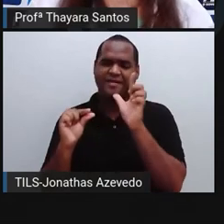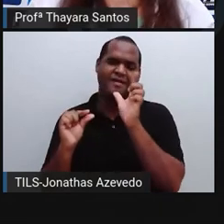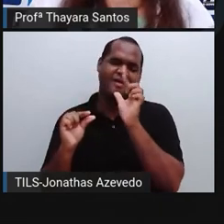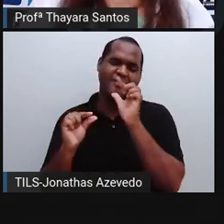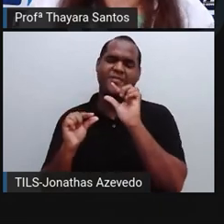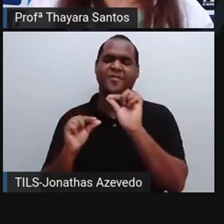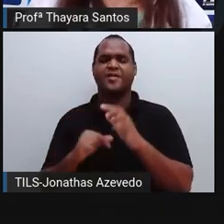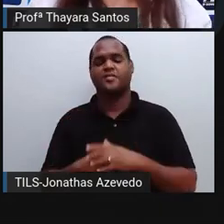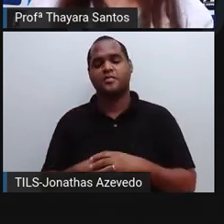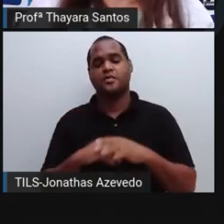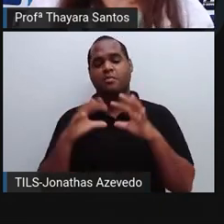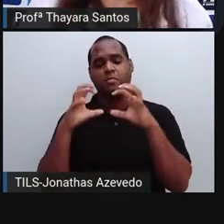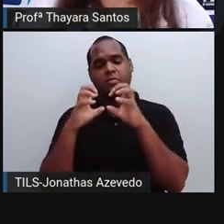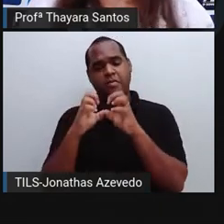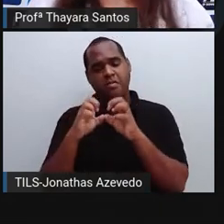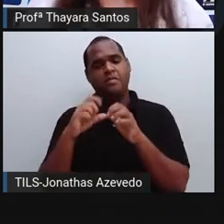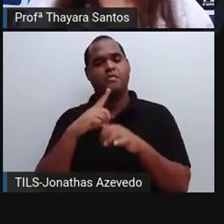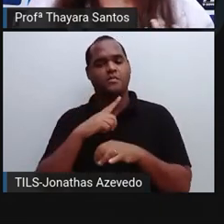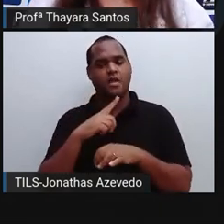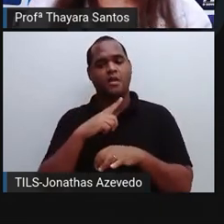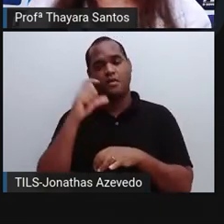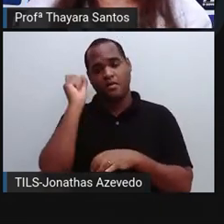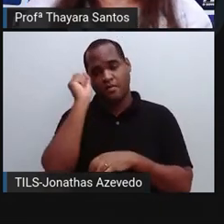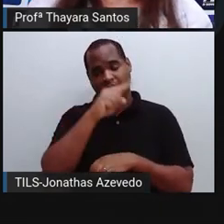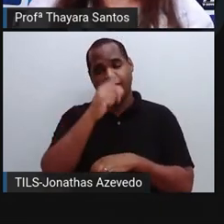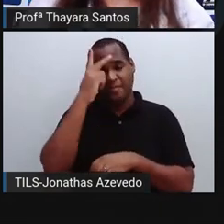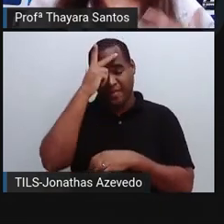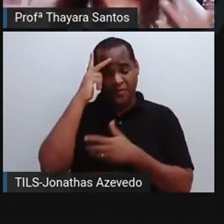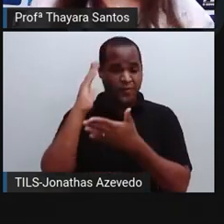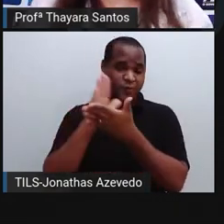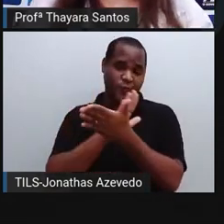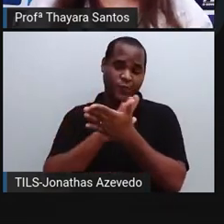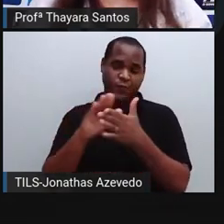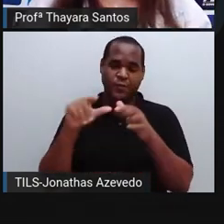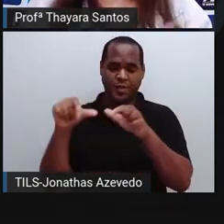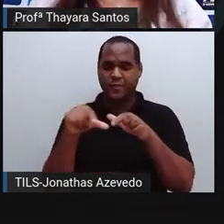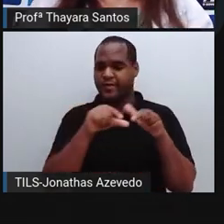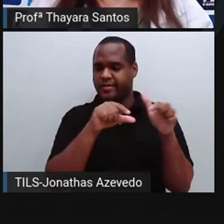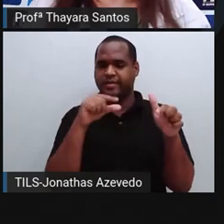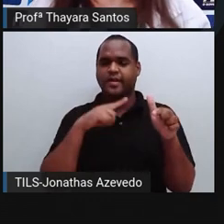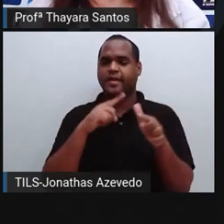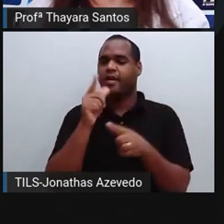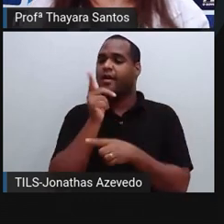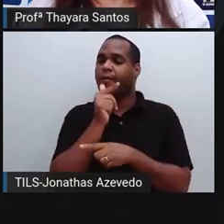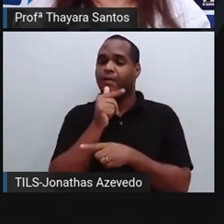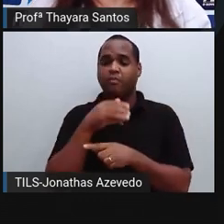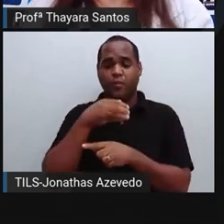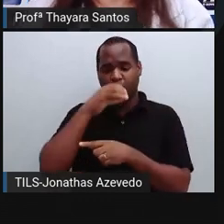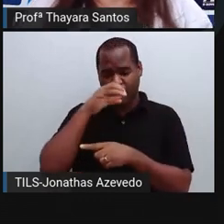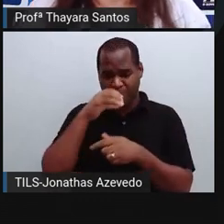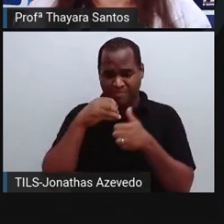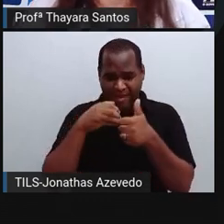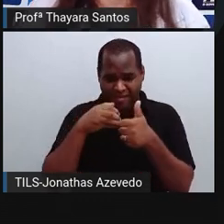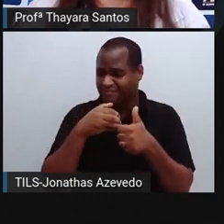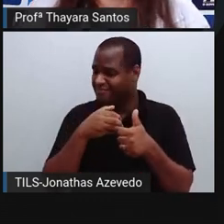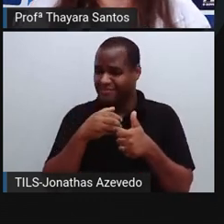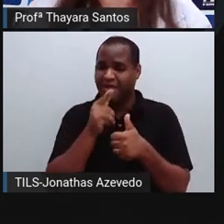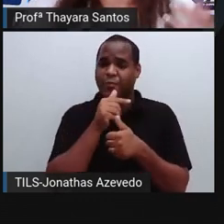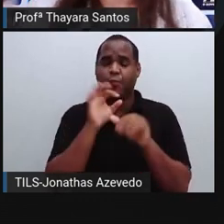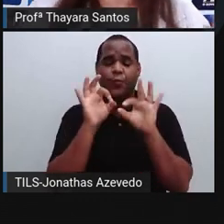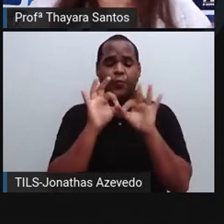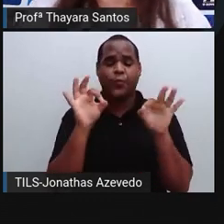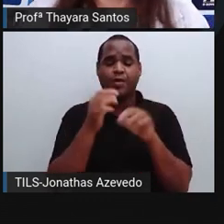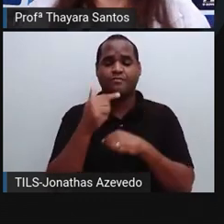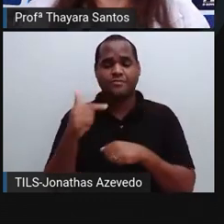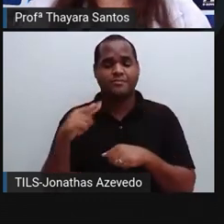por causa de seca, por causa de falta d'água. Tem pessoas que vivem em determinados lugares que nunca consumiram água potável, porque lá já não existia